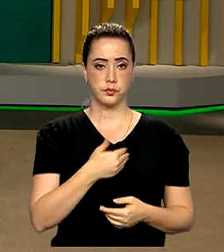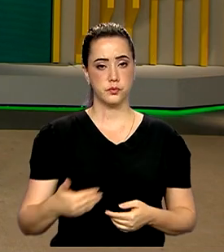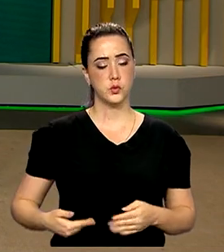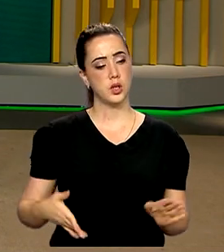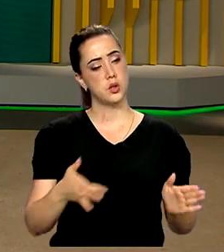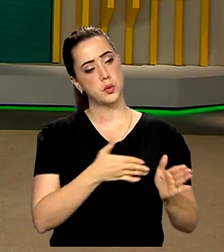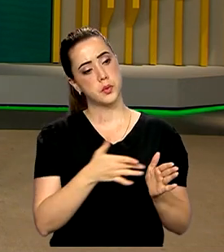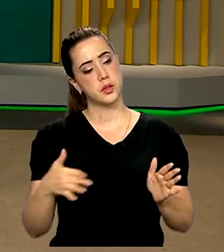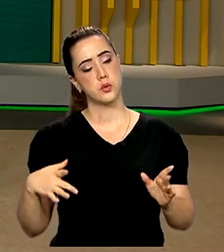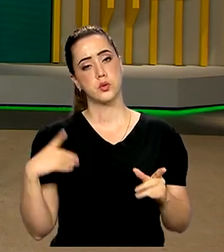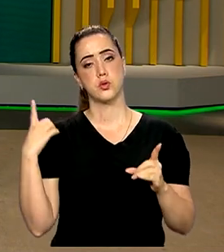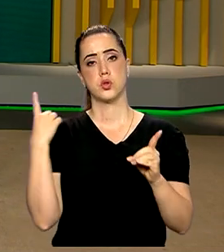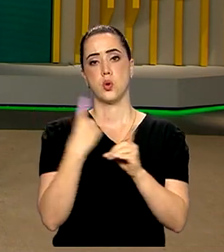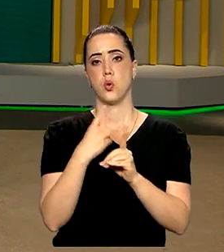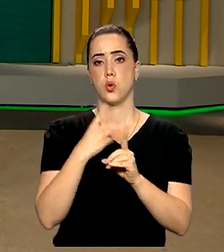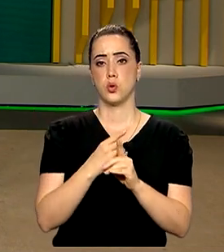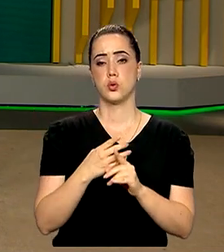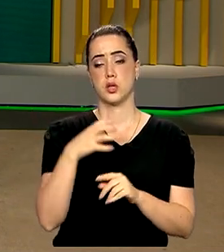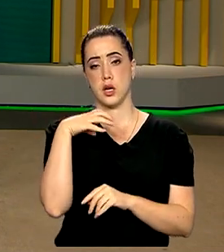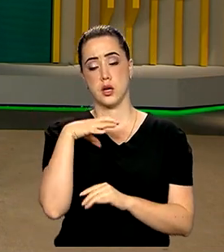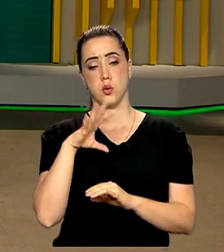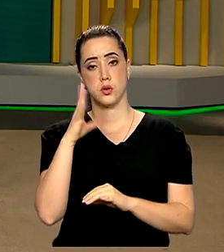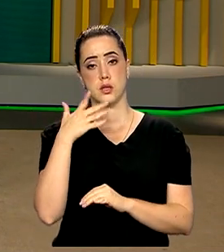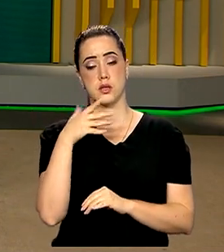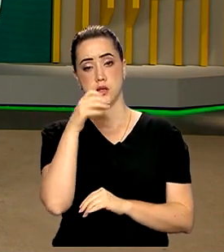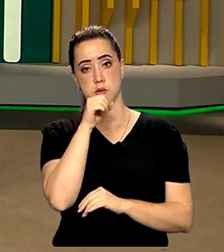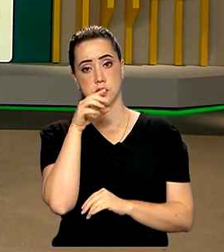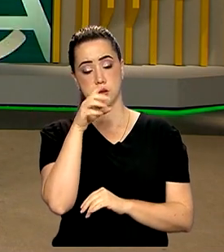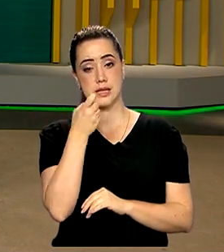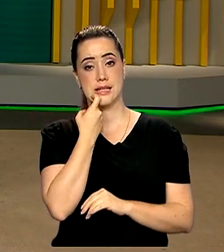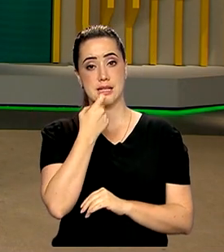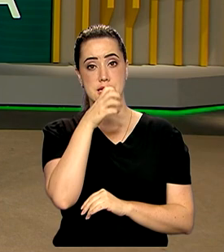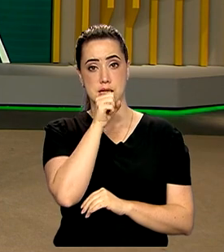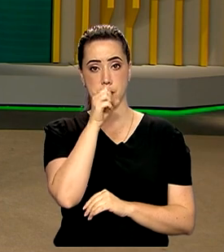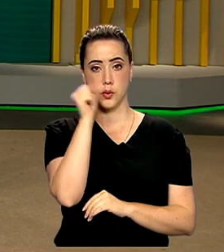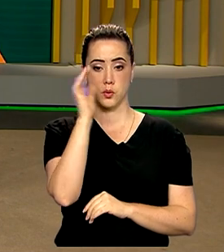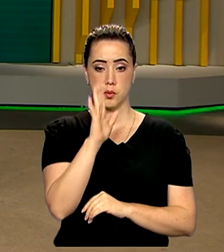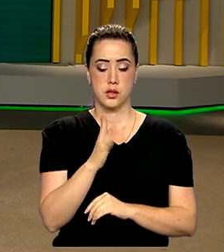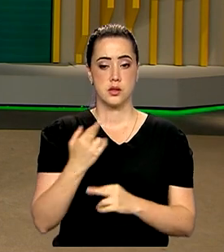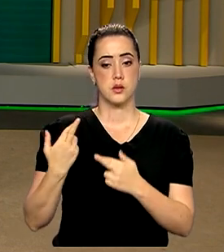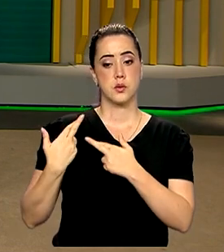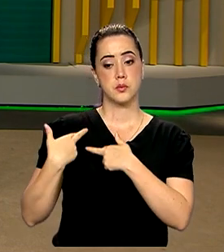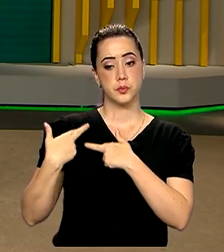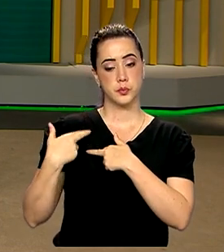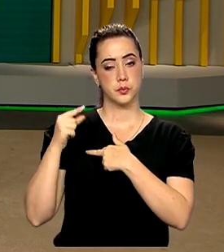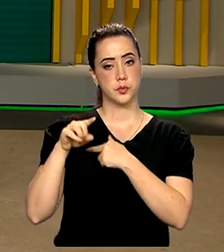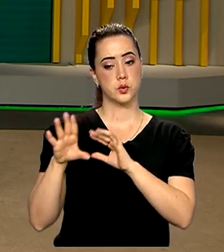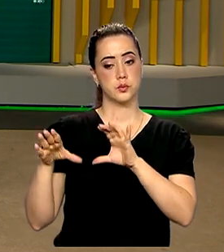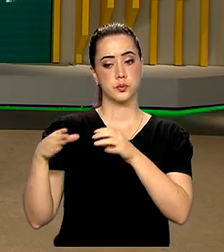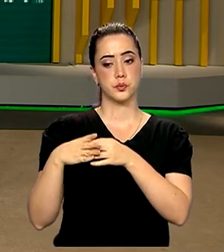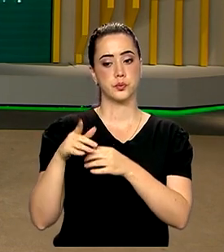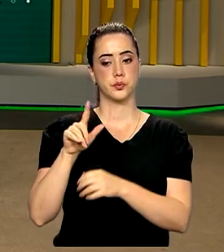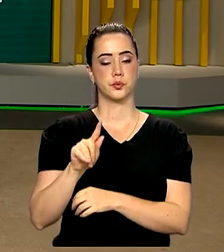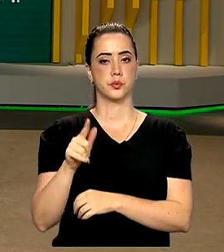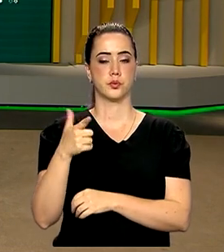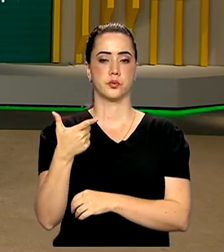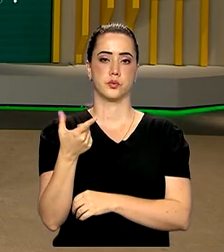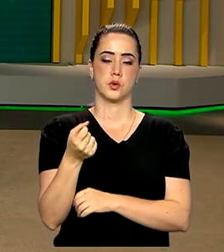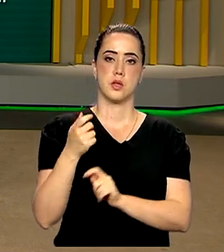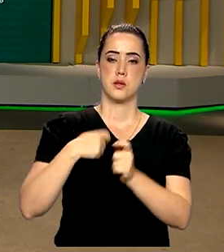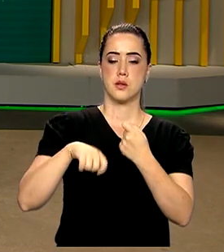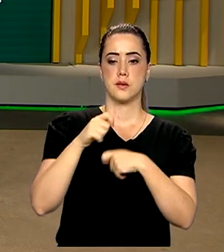e durante o encontro que ocorreu nesse último fim de semana, na sexta e no sábado, o Brasil assumiu a presidência do Grupo de Trabalho em